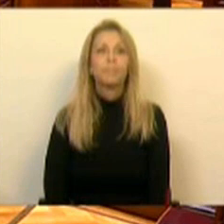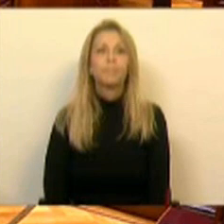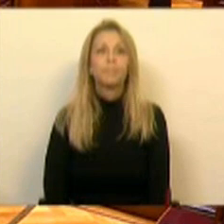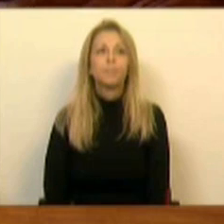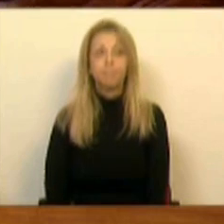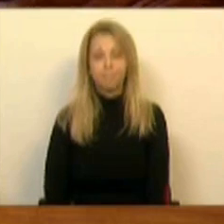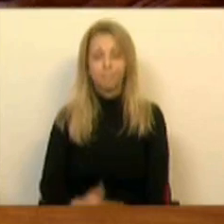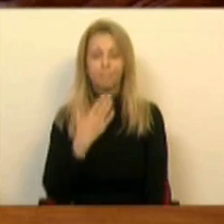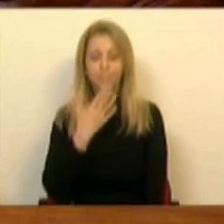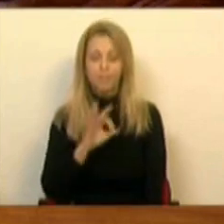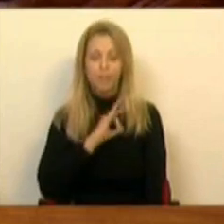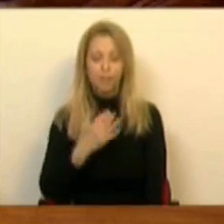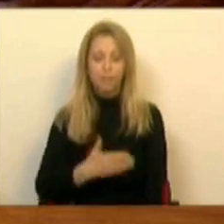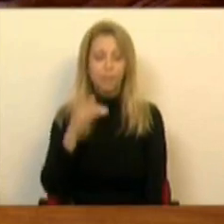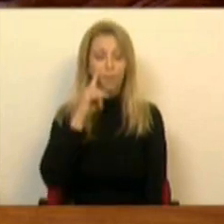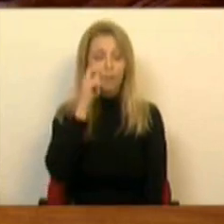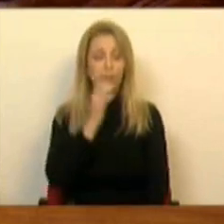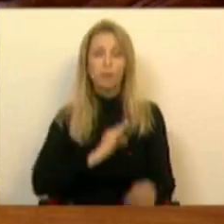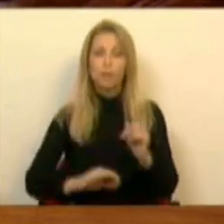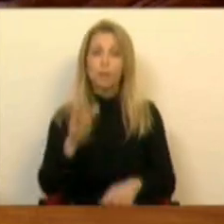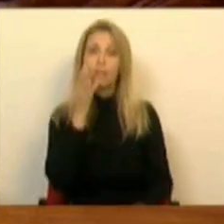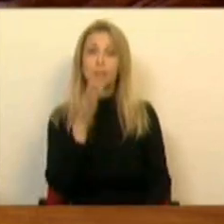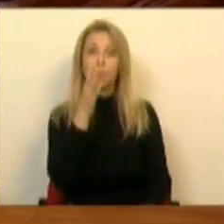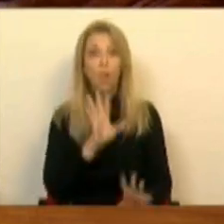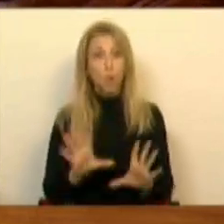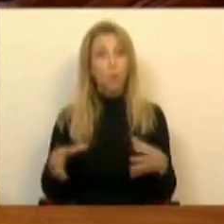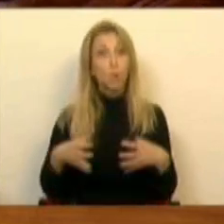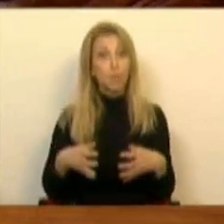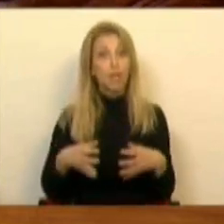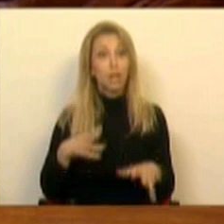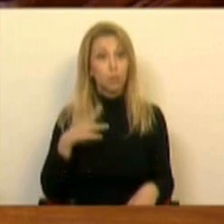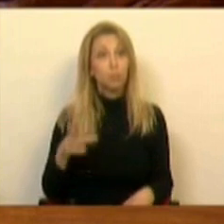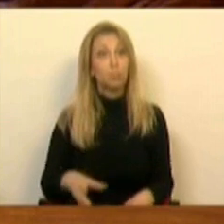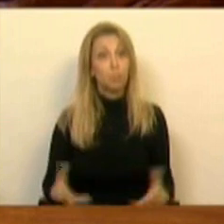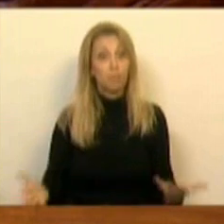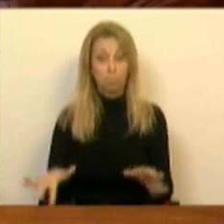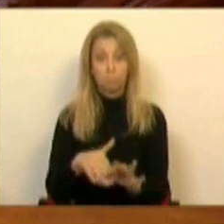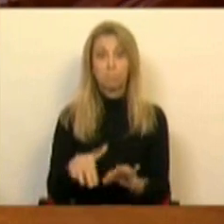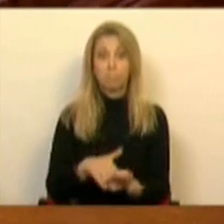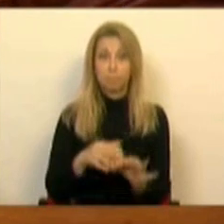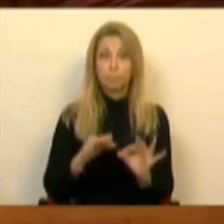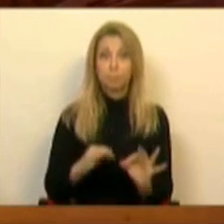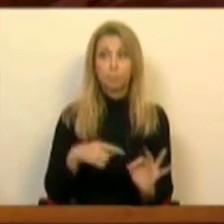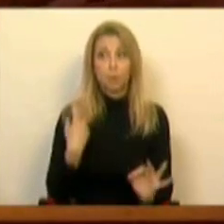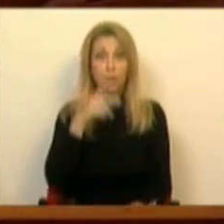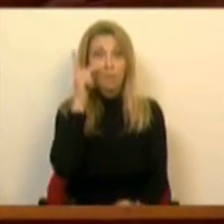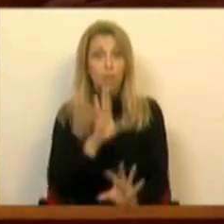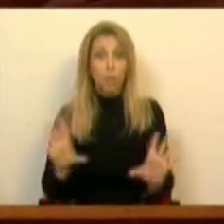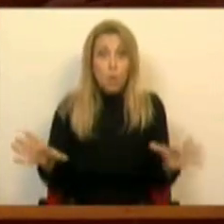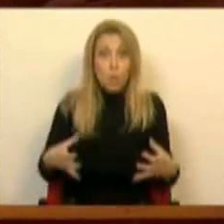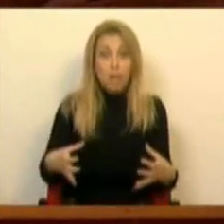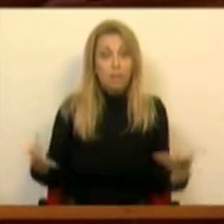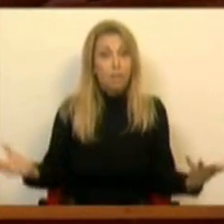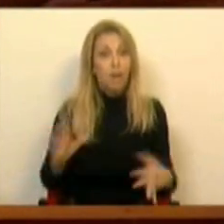Muito obrigado, Sr. Presidente, Sras. e Srs. Deputados. As comunidades portuguesas são parte integrante da nossa vida coletiva